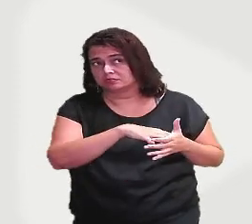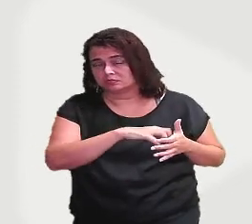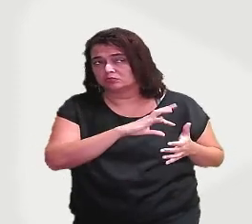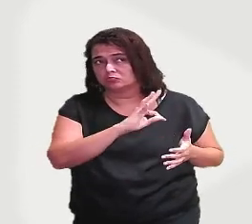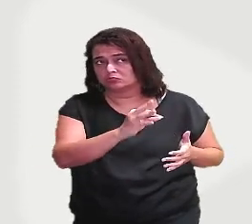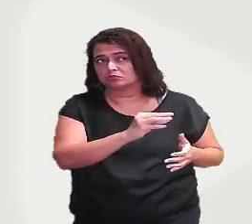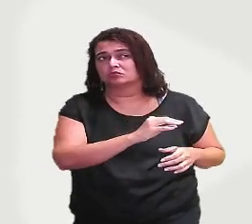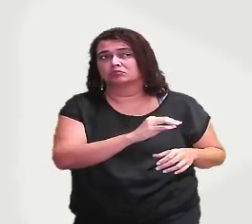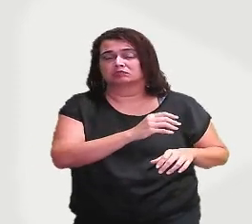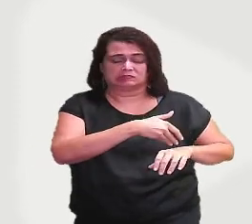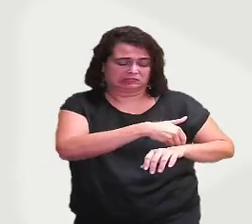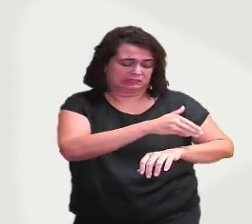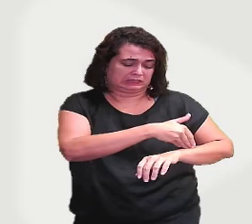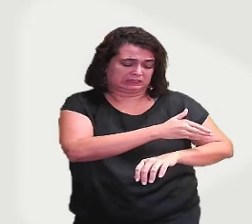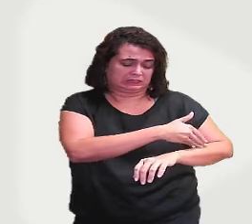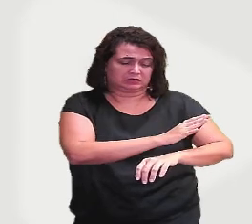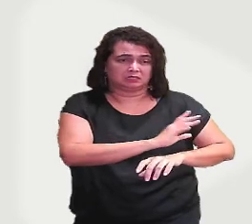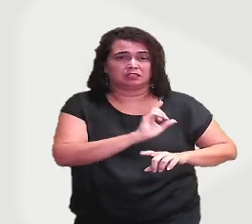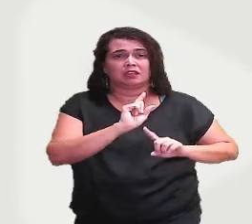Então,